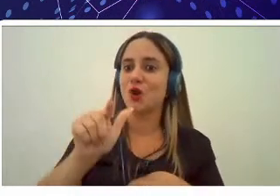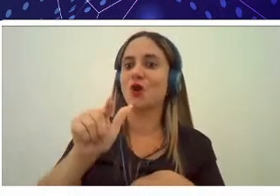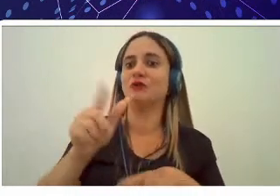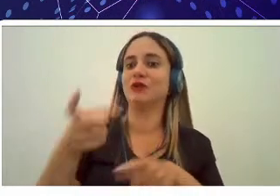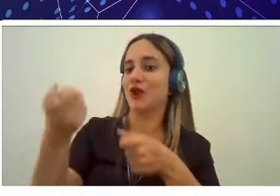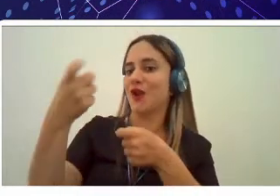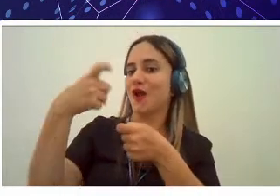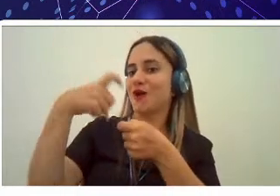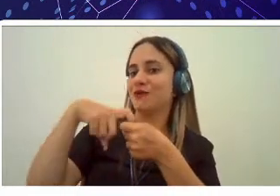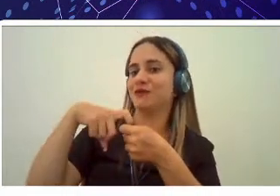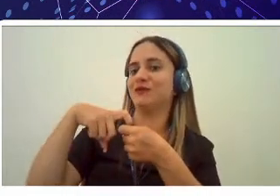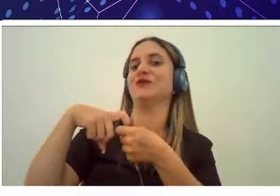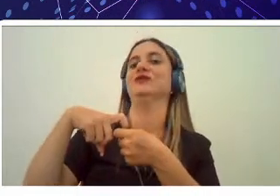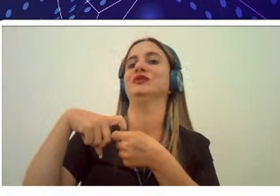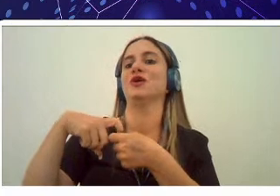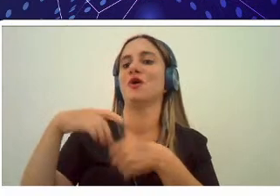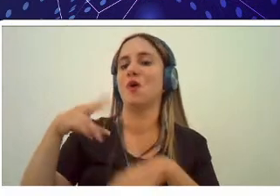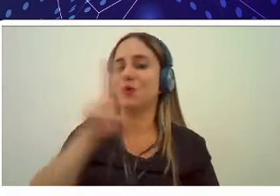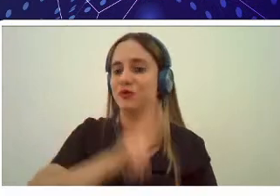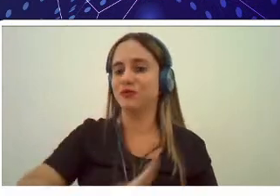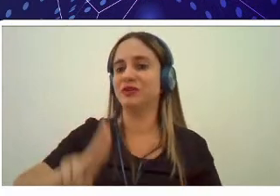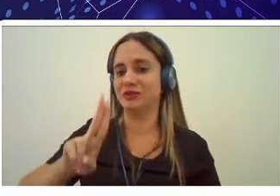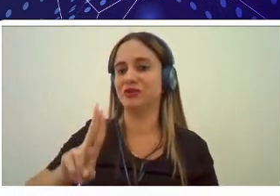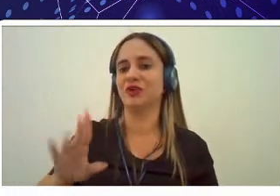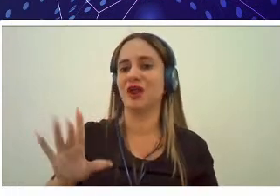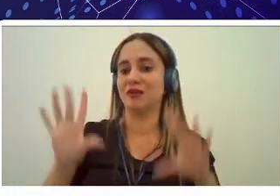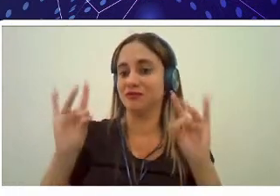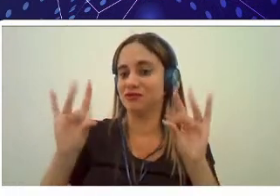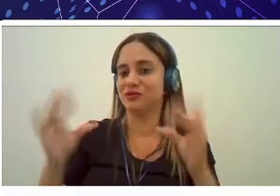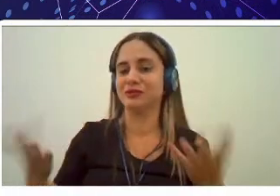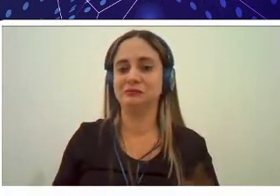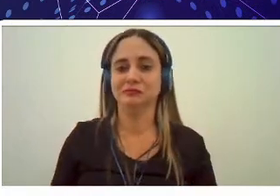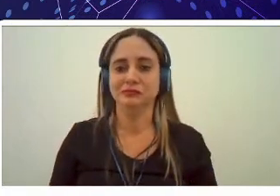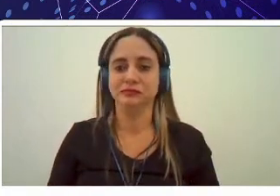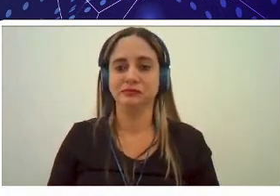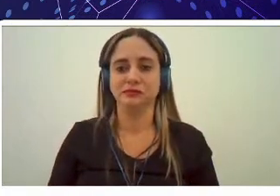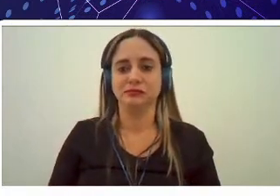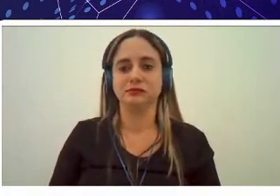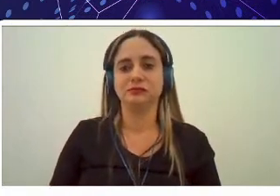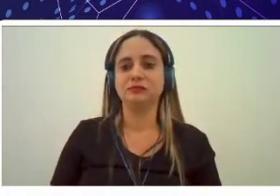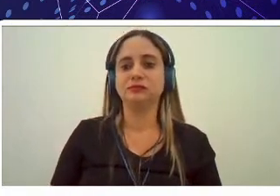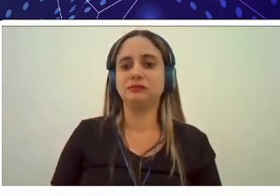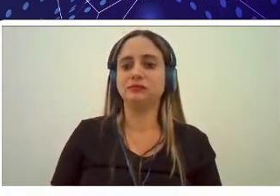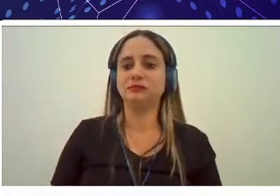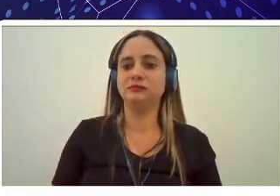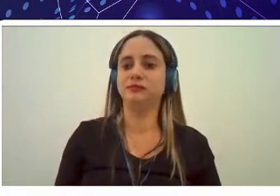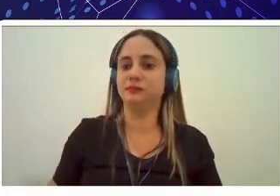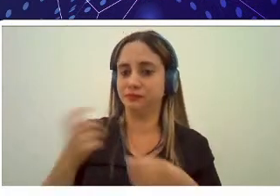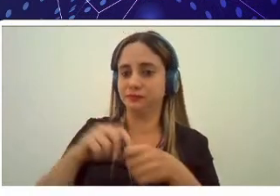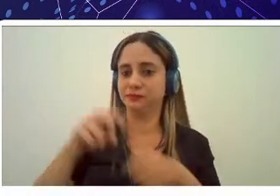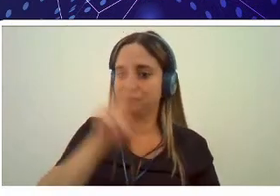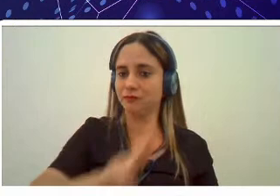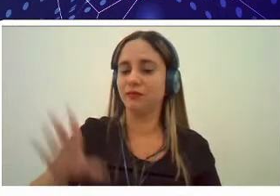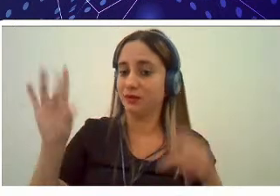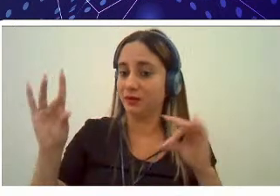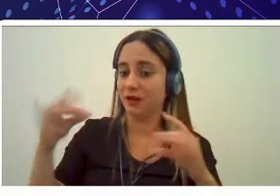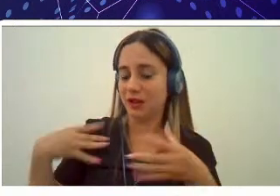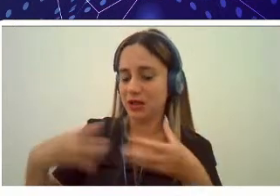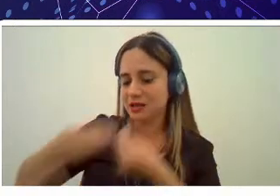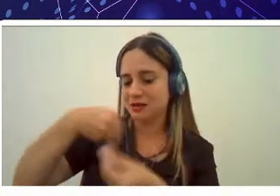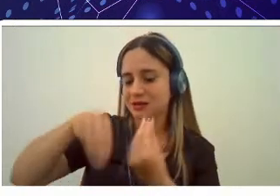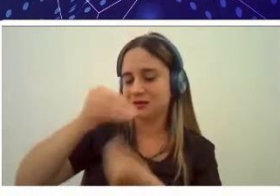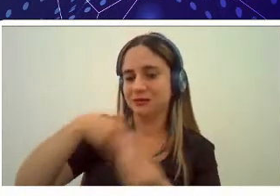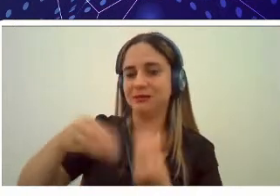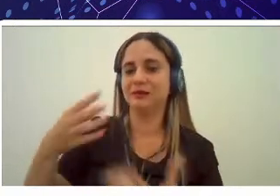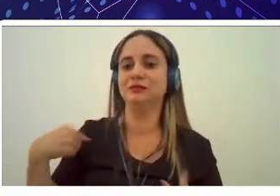na Volta Universitária virtual o objetivo da Volta Universitária professor Macondes é justamente essa integração e a